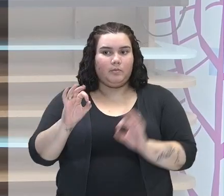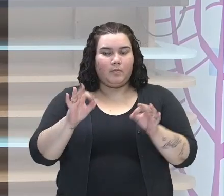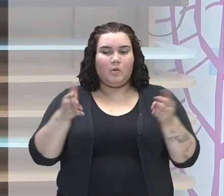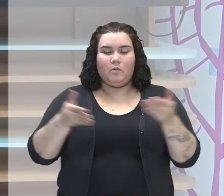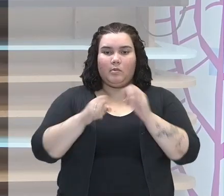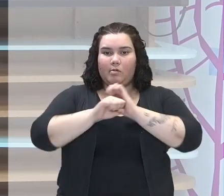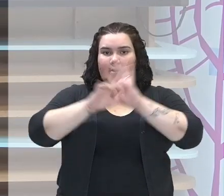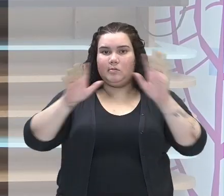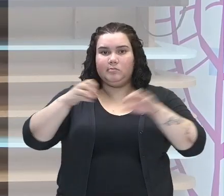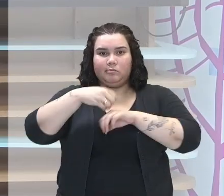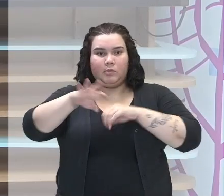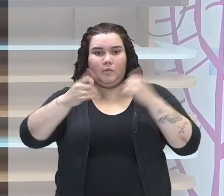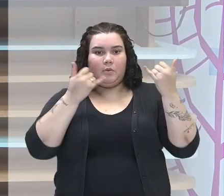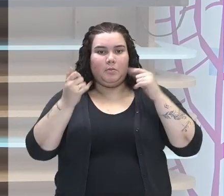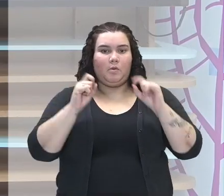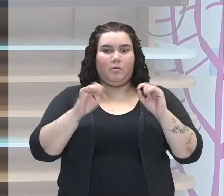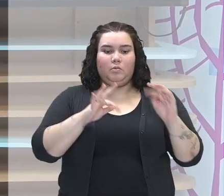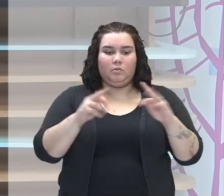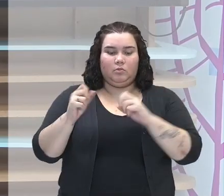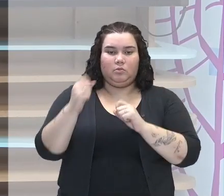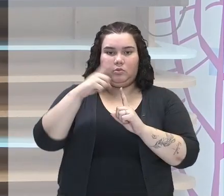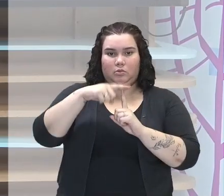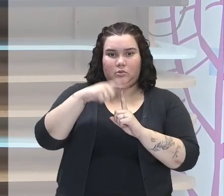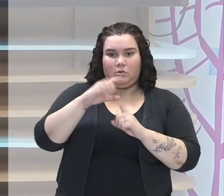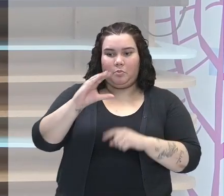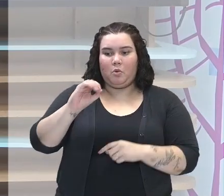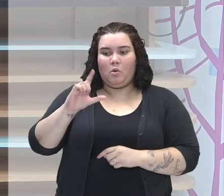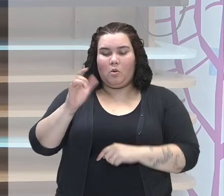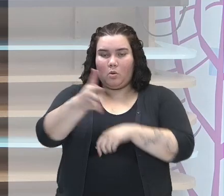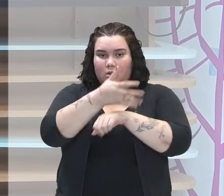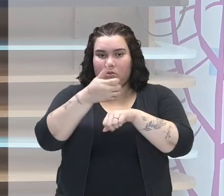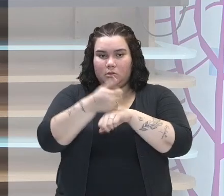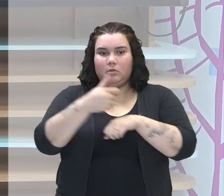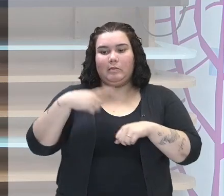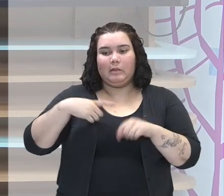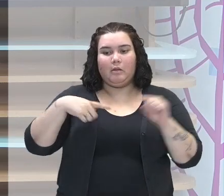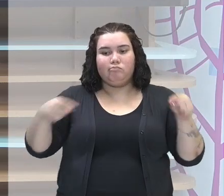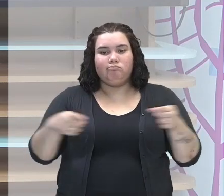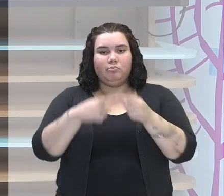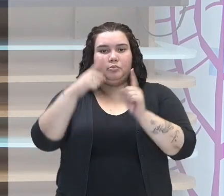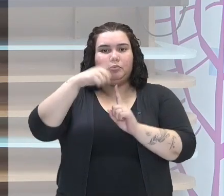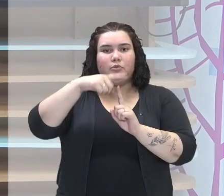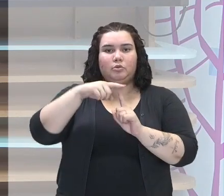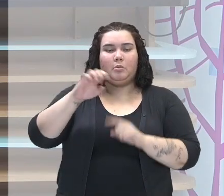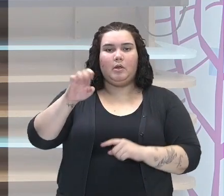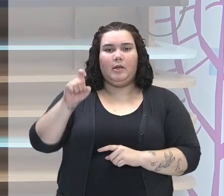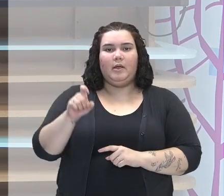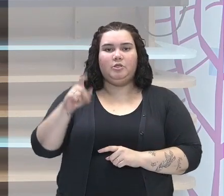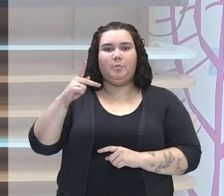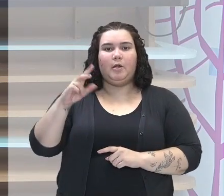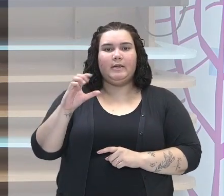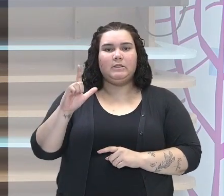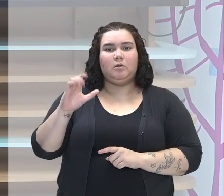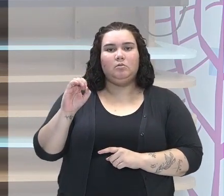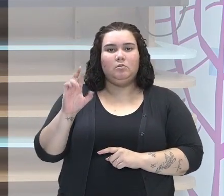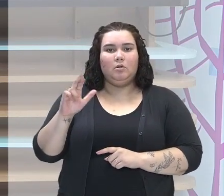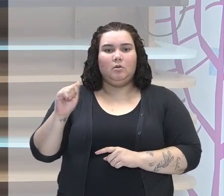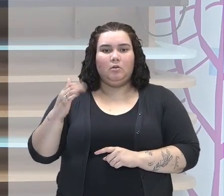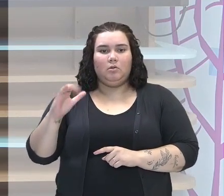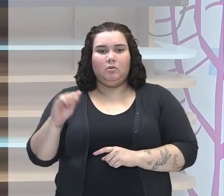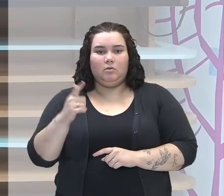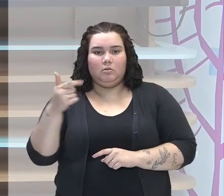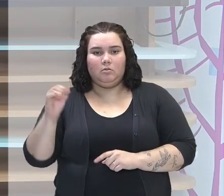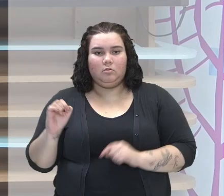É que toda forma de colonização, ela vai resultar em uma exploração. Mas a gente criou o conceito de colônia de povoamento com